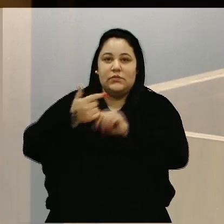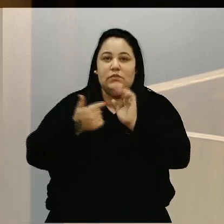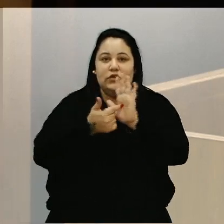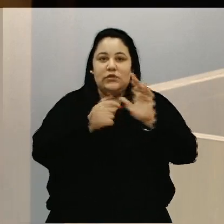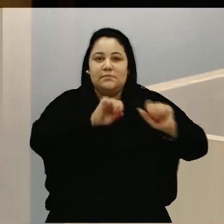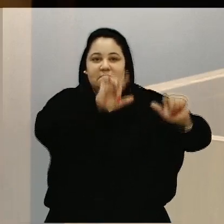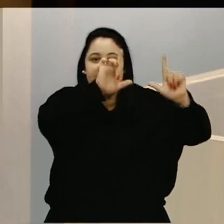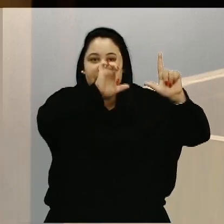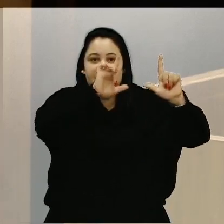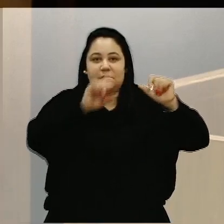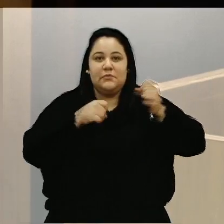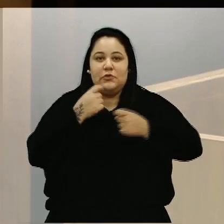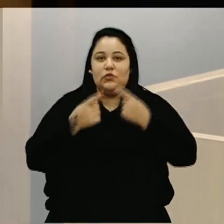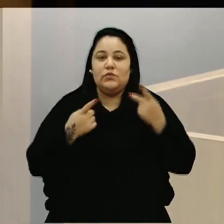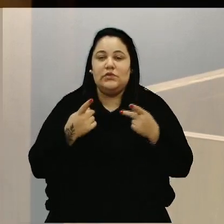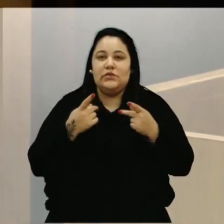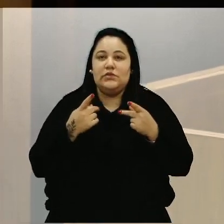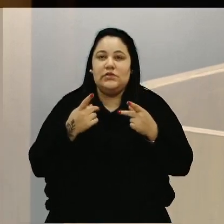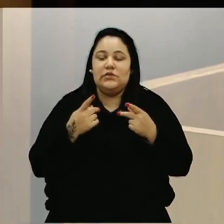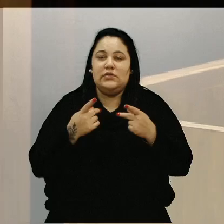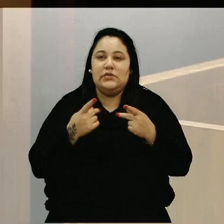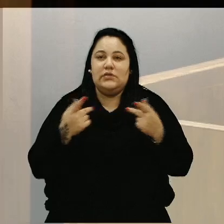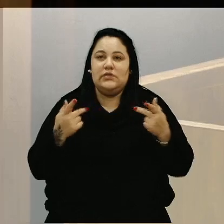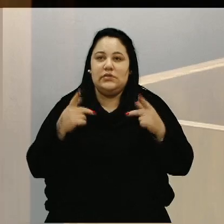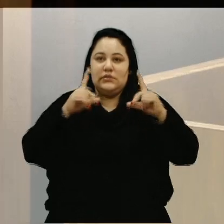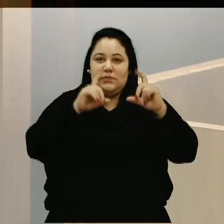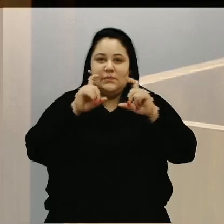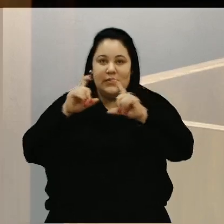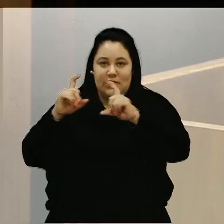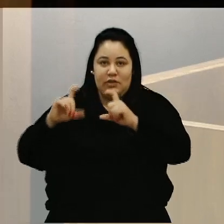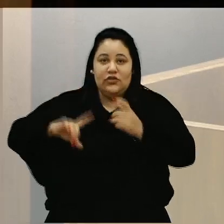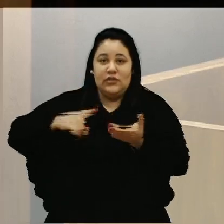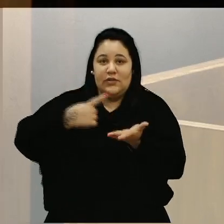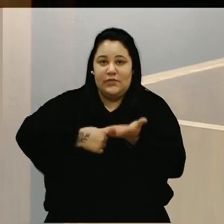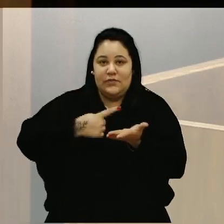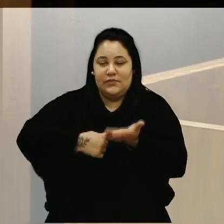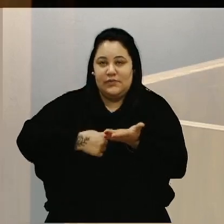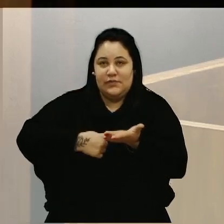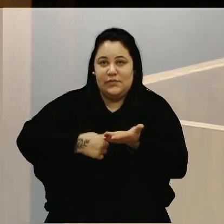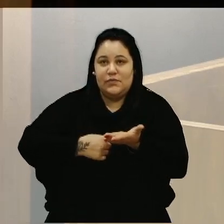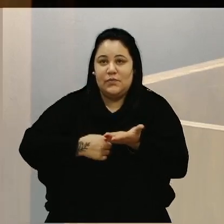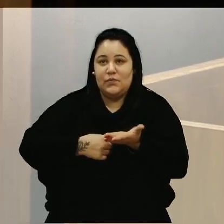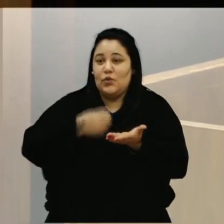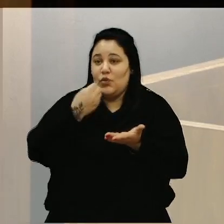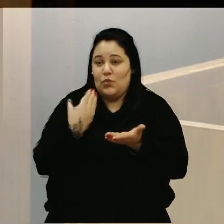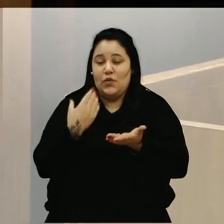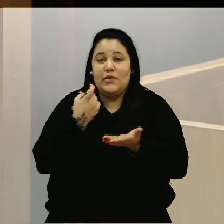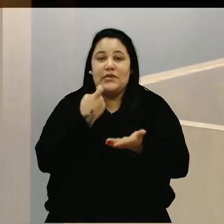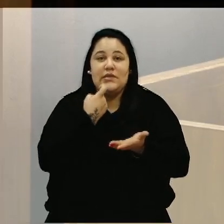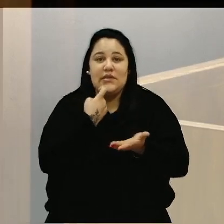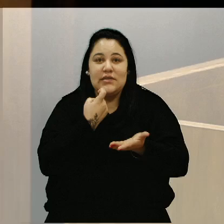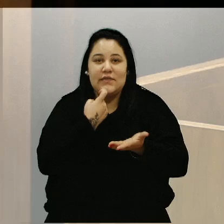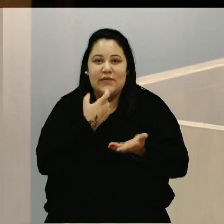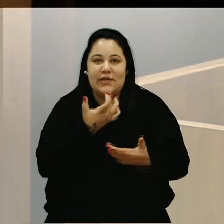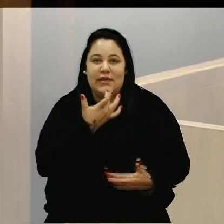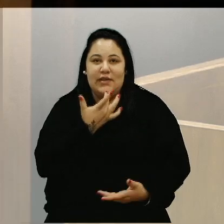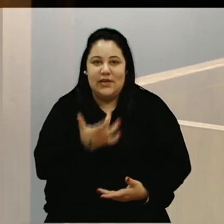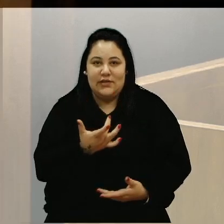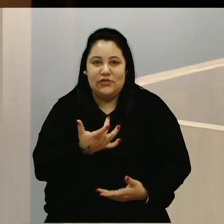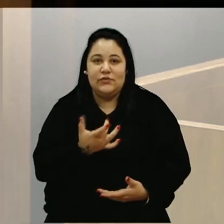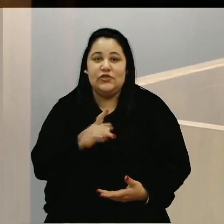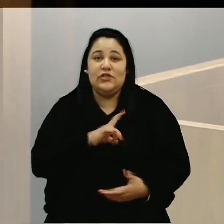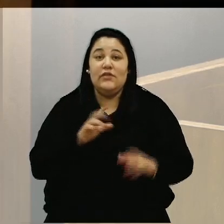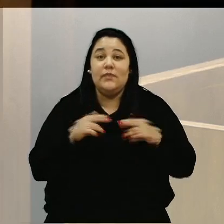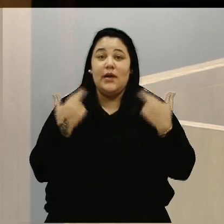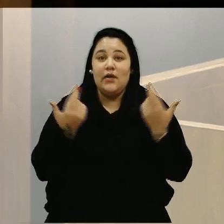algumas das imagens, que nós tivemos uma agenda muito propositiva, sexta-feira à tarde, uma reunião